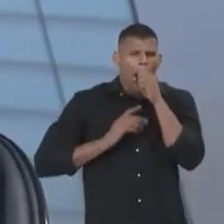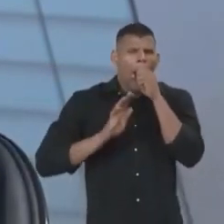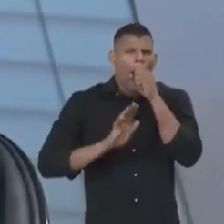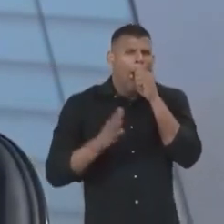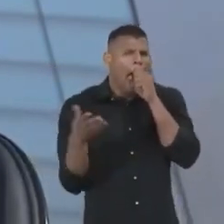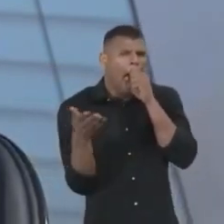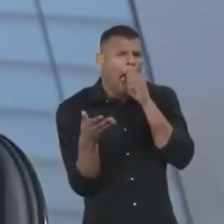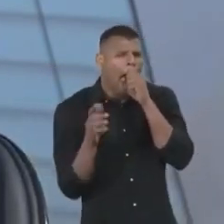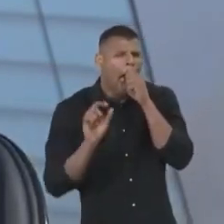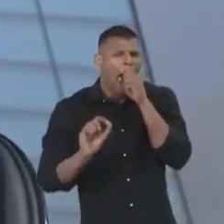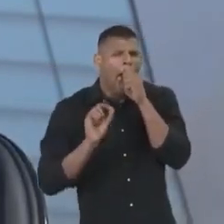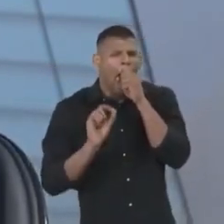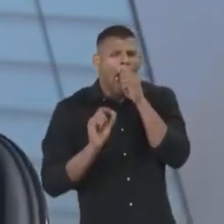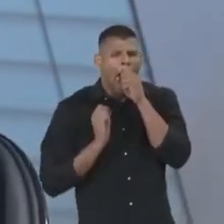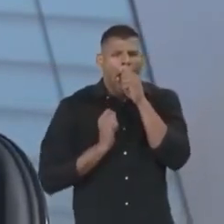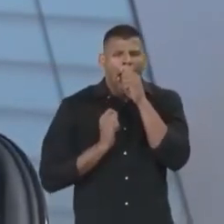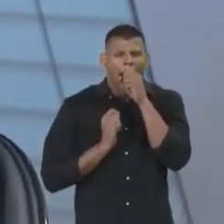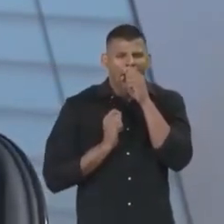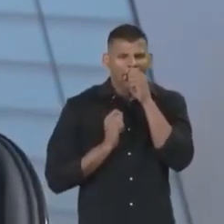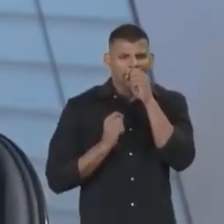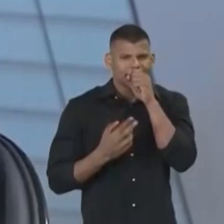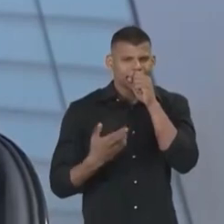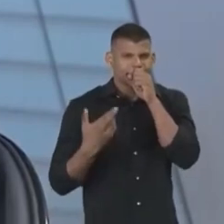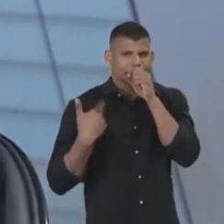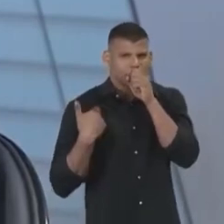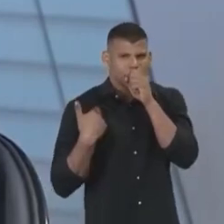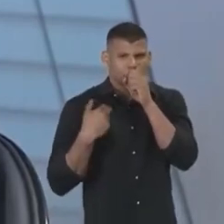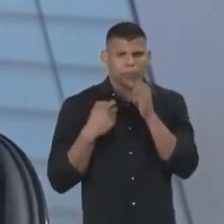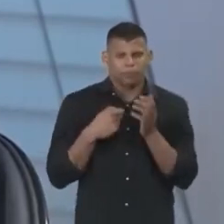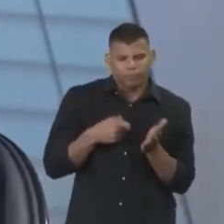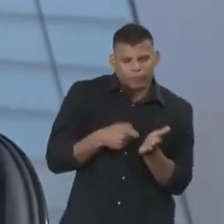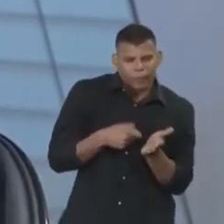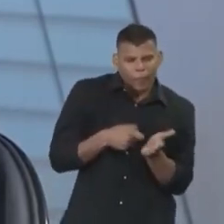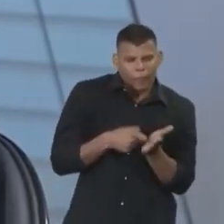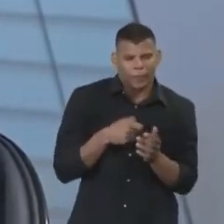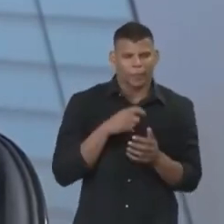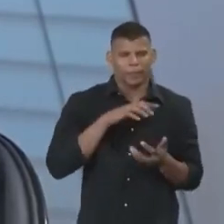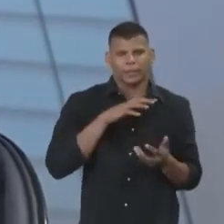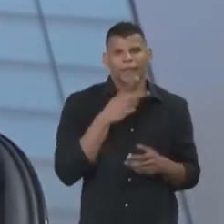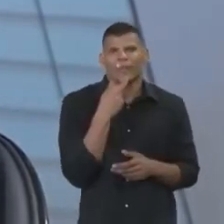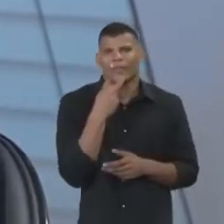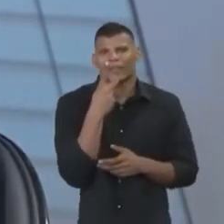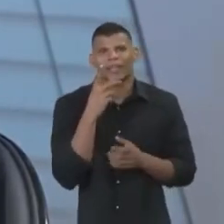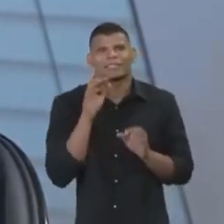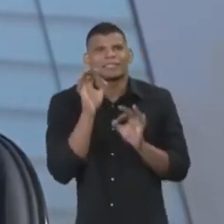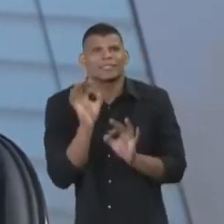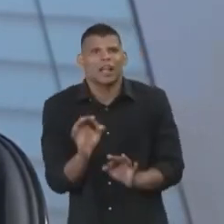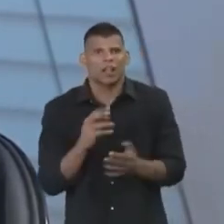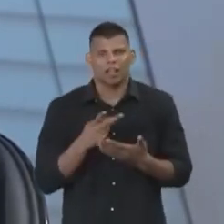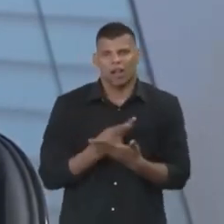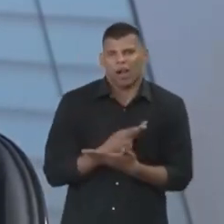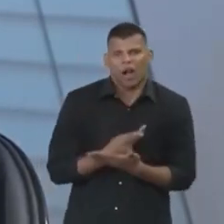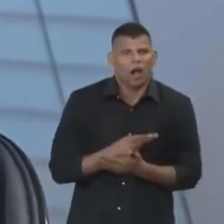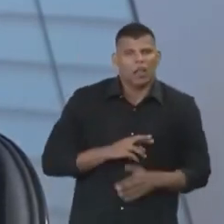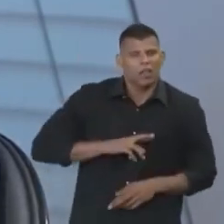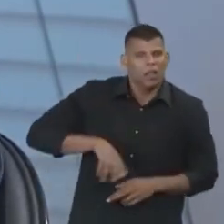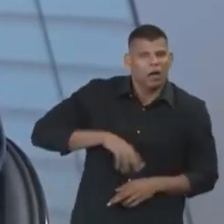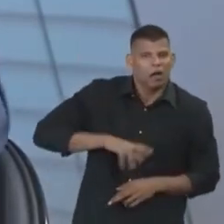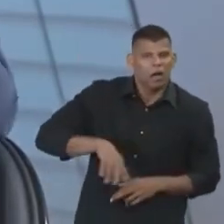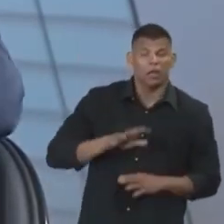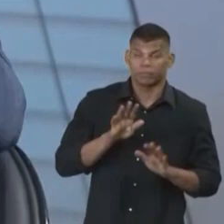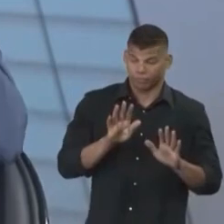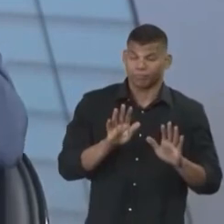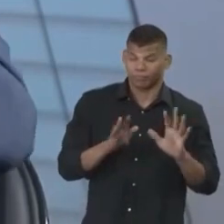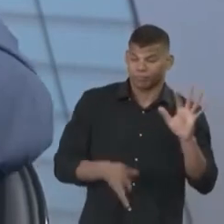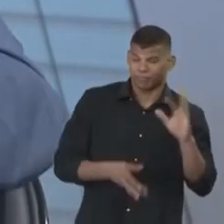resto do mundo que eles não tiveram. Um negócio meio assim, não estou aqui entrando no mérito se essa posição é correta ou não correta. O fato é que o século